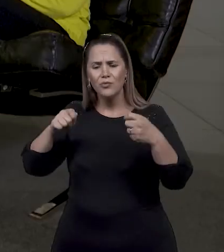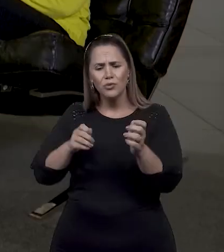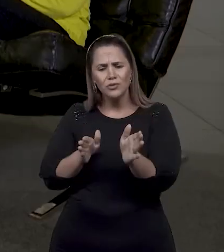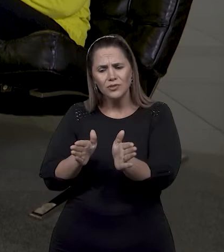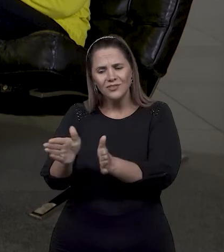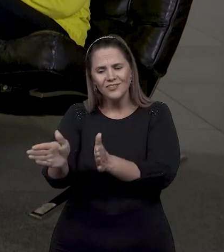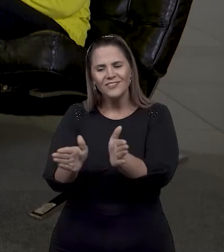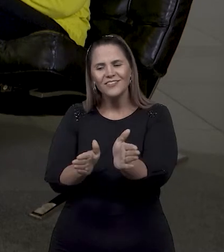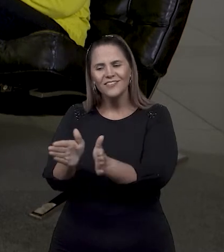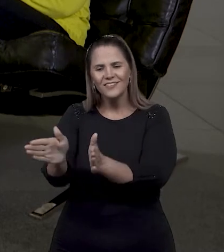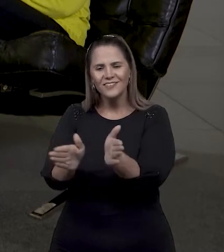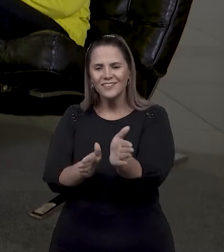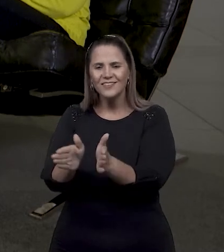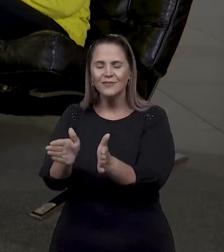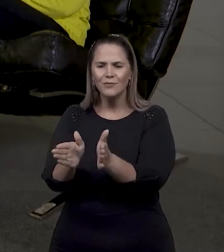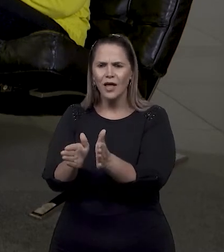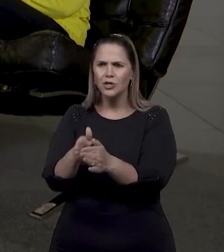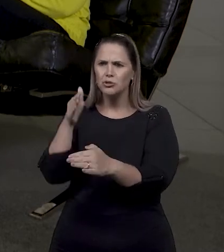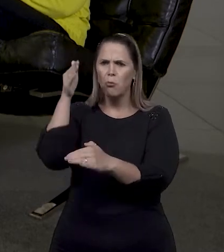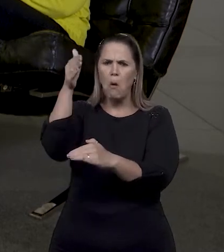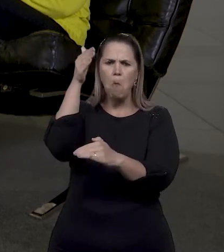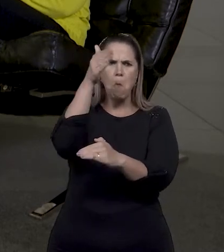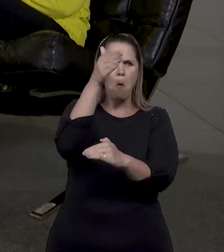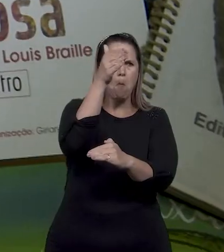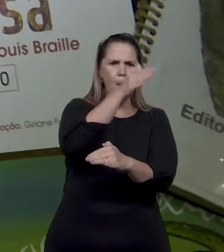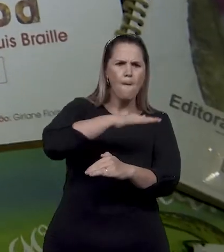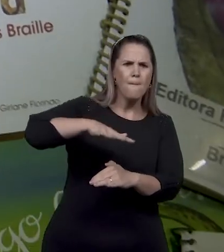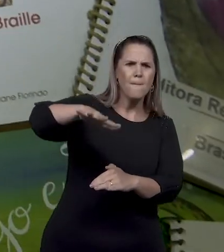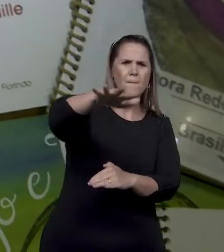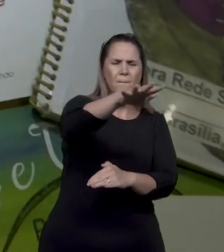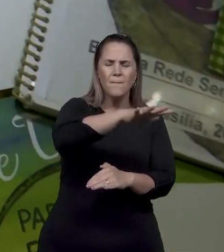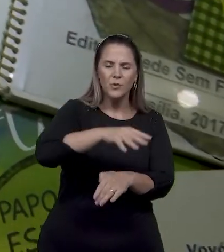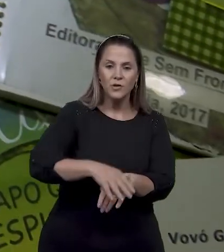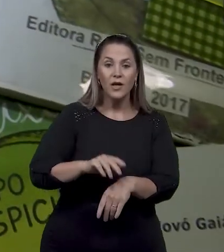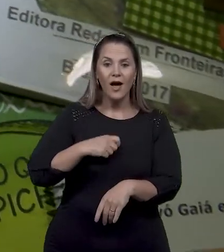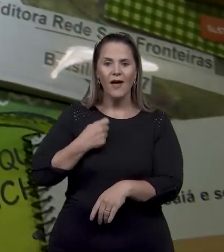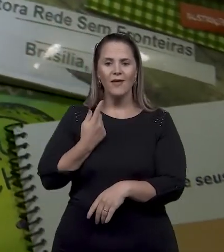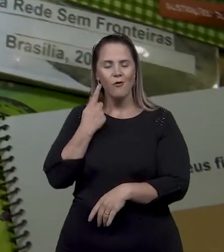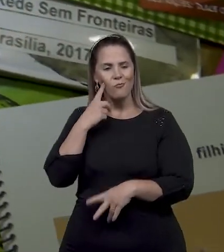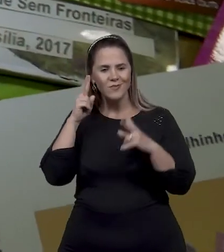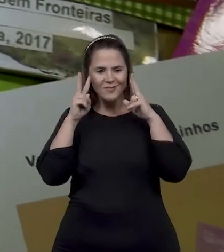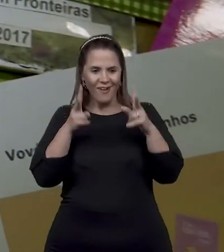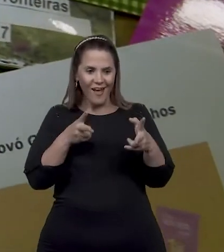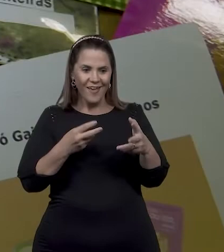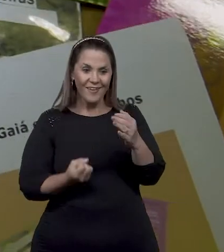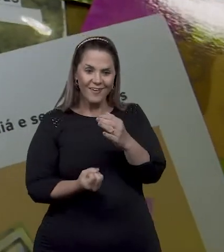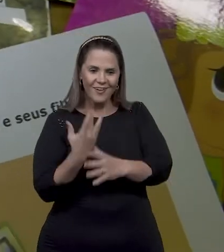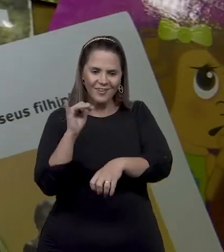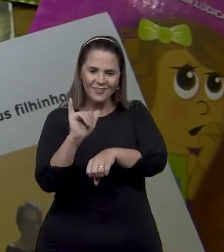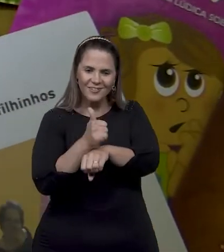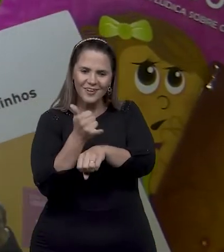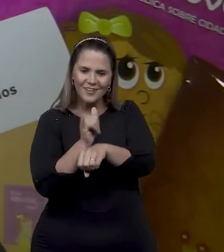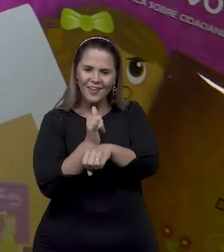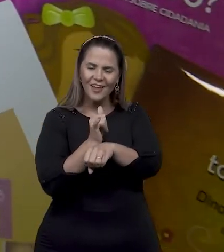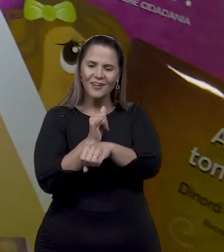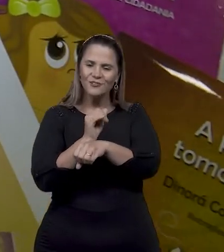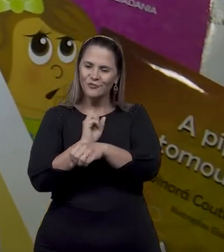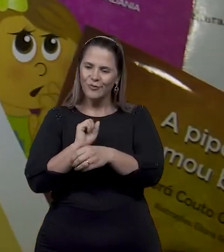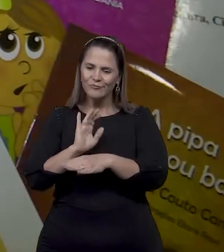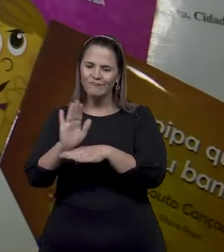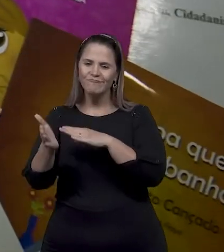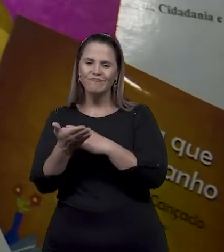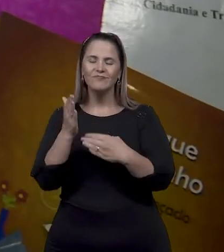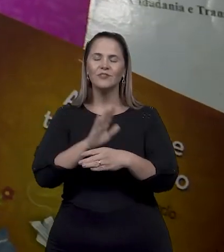acessibilidade tinha vez mundo afora e comecei a investir nisso. Todo livro que eu escrevo,